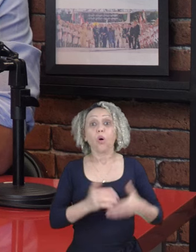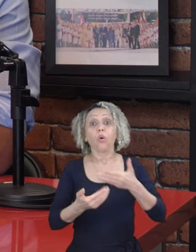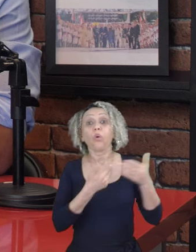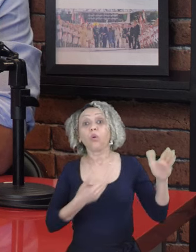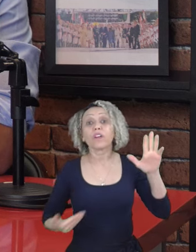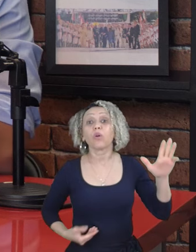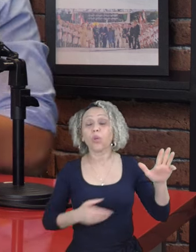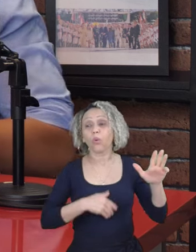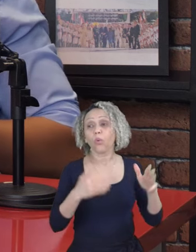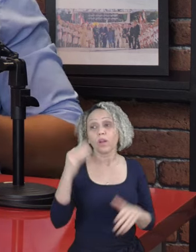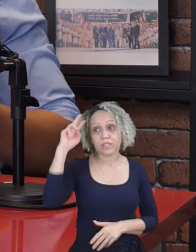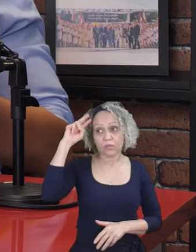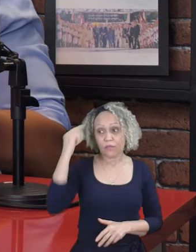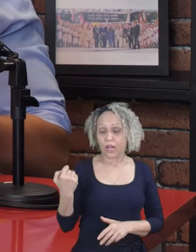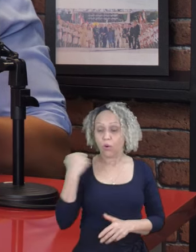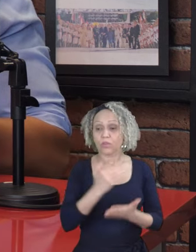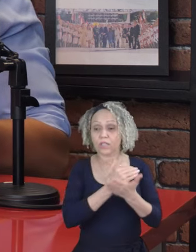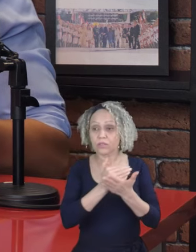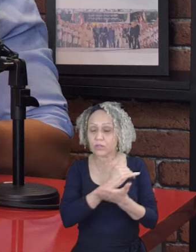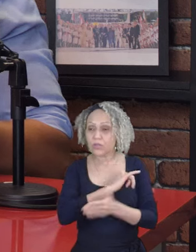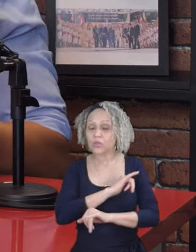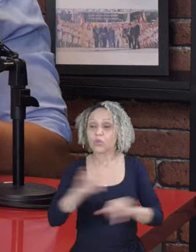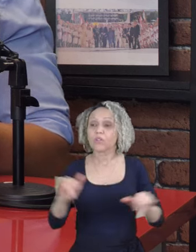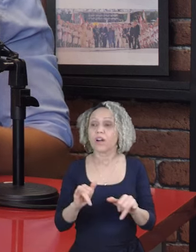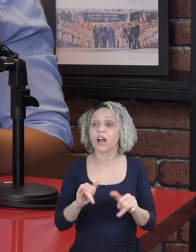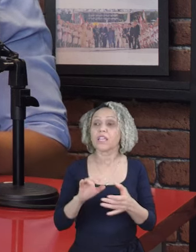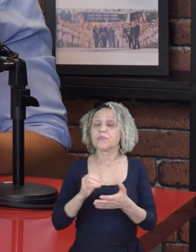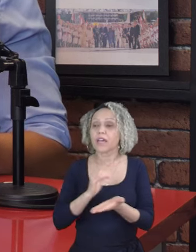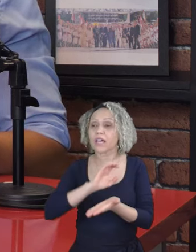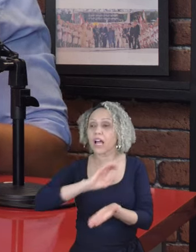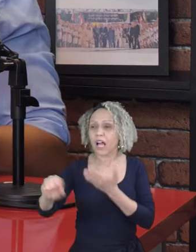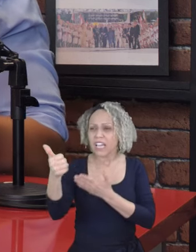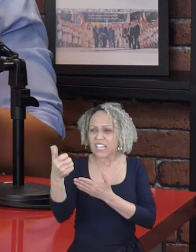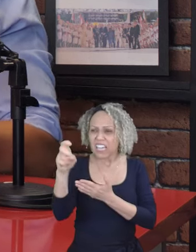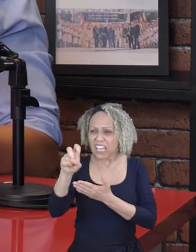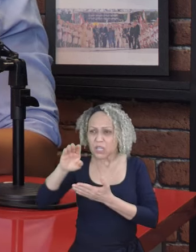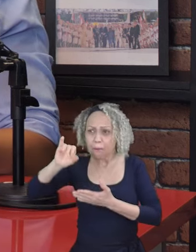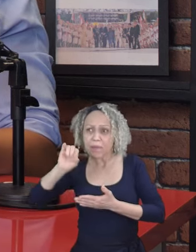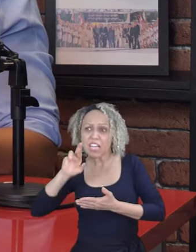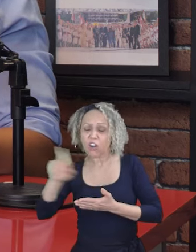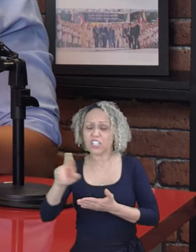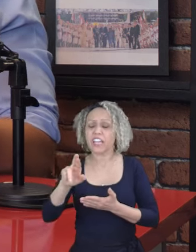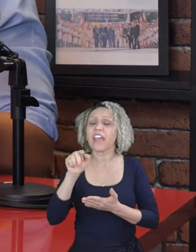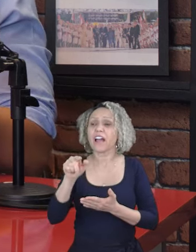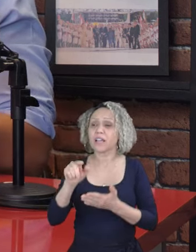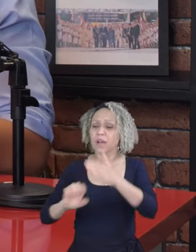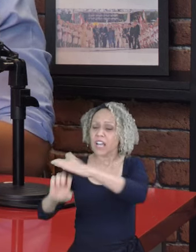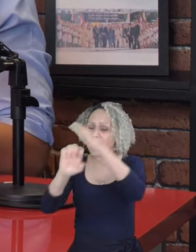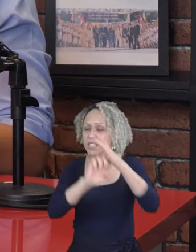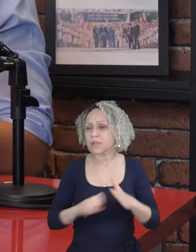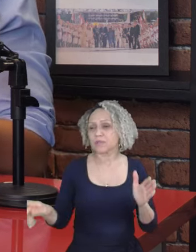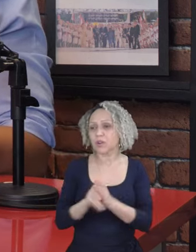O governo Lula anunciou na última segunda-feira que vai liberar uma linha de crédito no valor de 15 bilhões de reais para atender